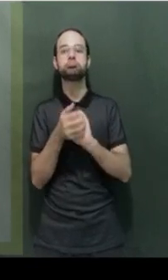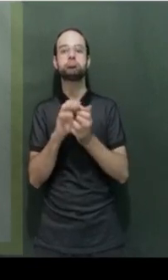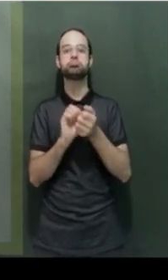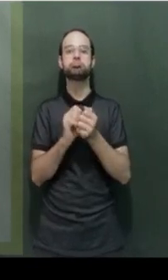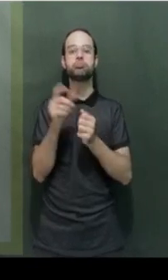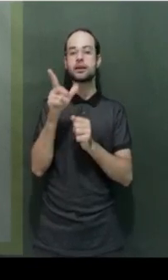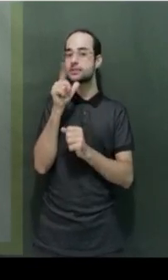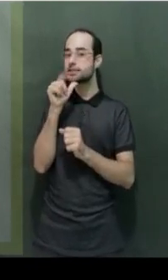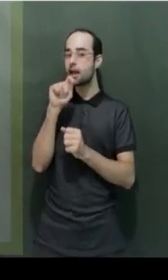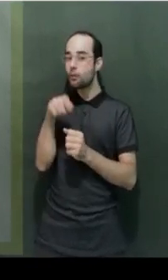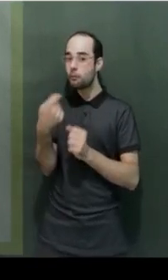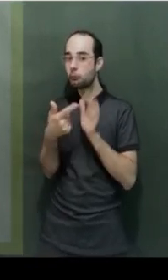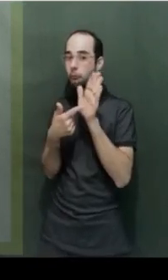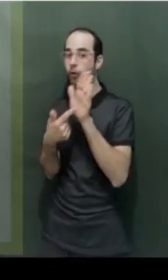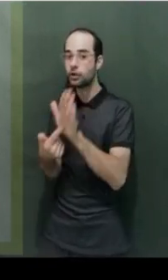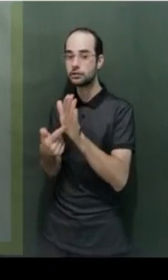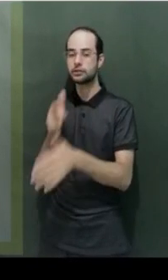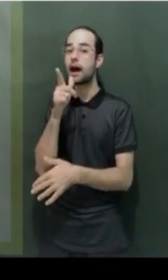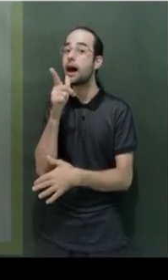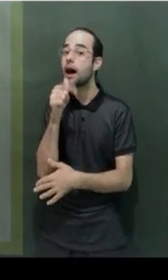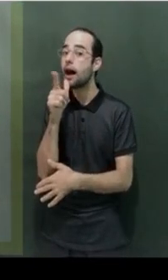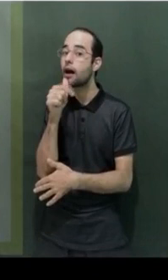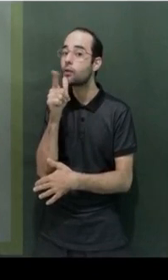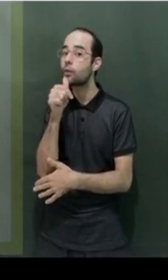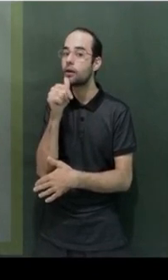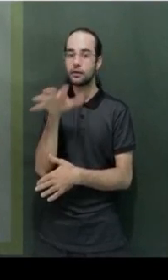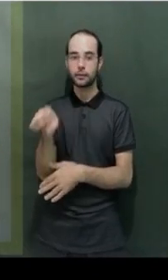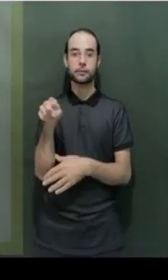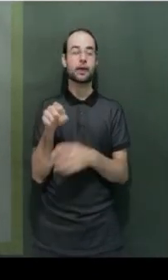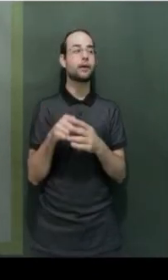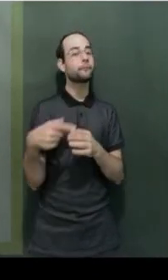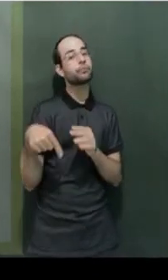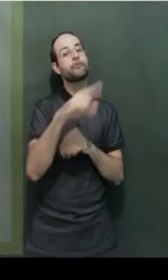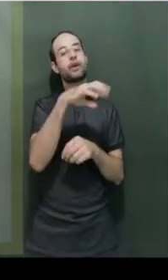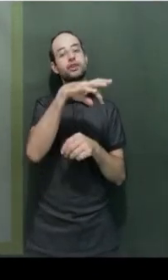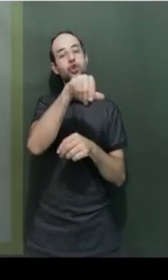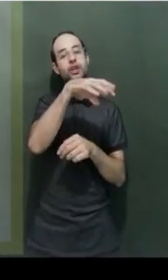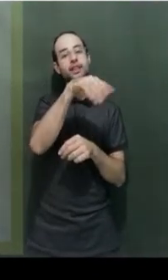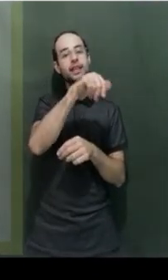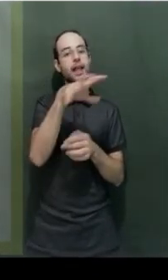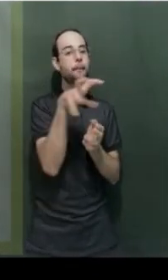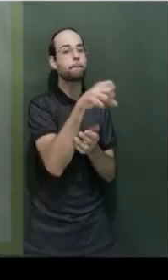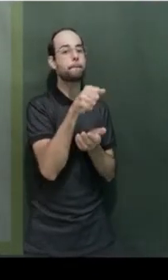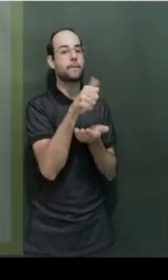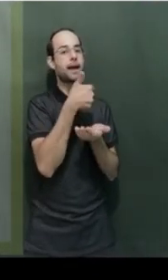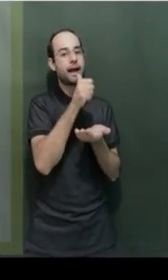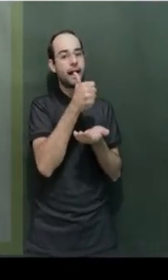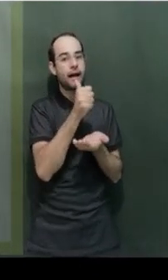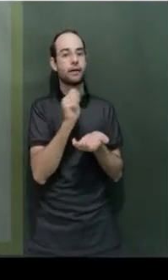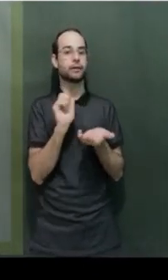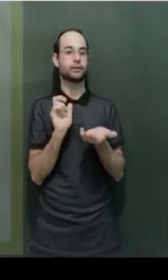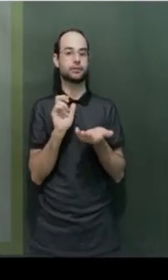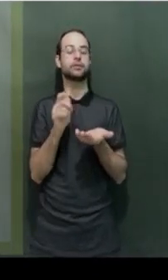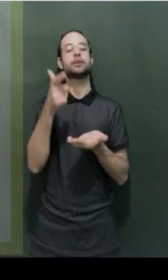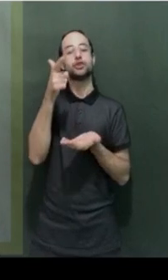a gente vai fazer o sinal de água, a gente vai até a torneira ou até a garrafa, né? Vai pegar a água, ela vai tomar. Essa ação vai sendo